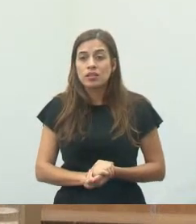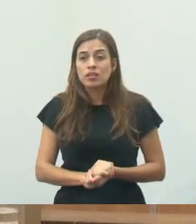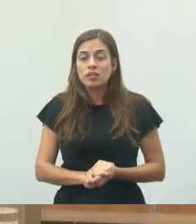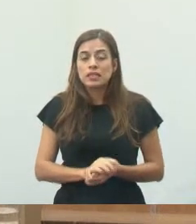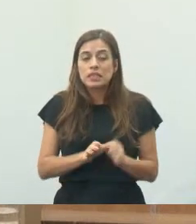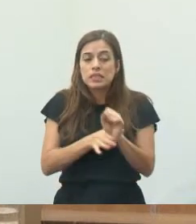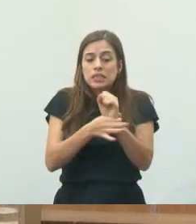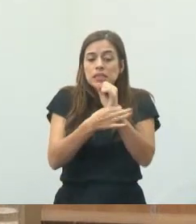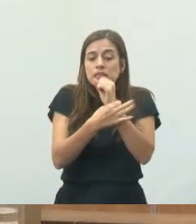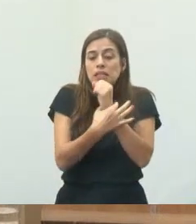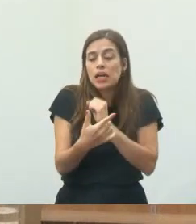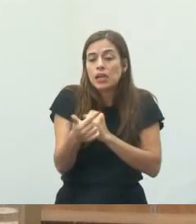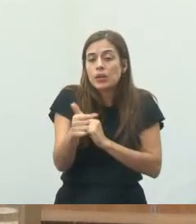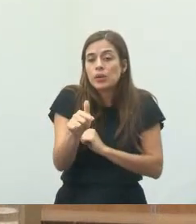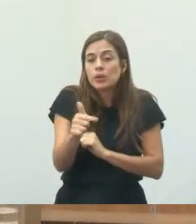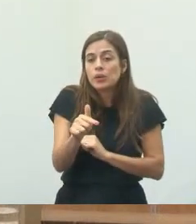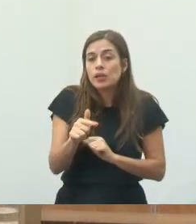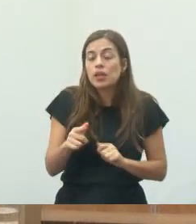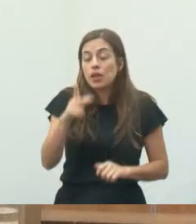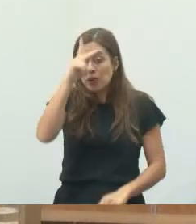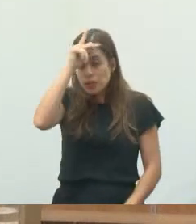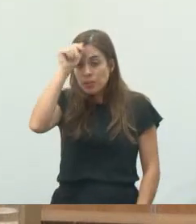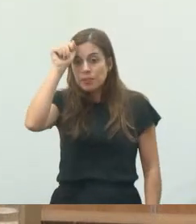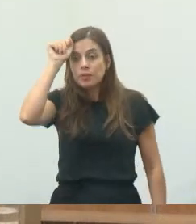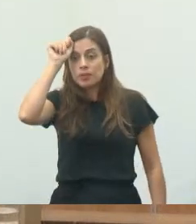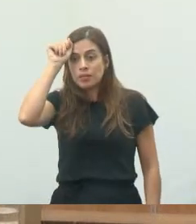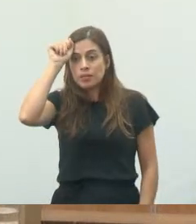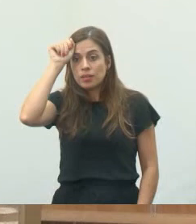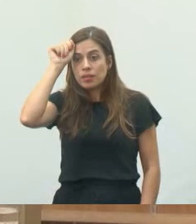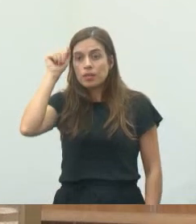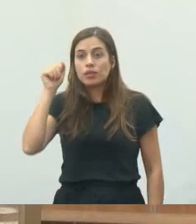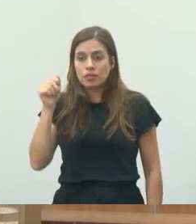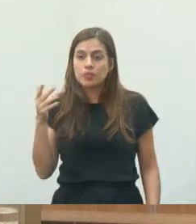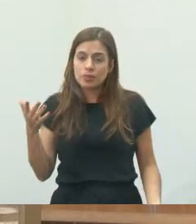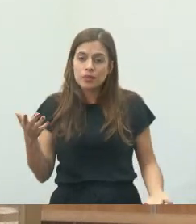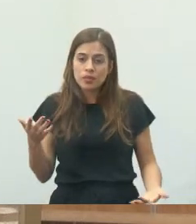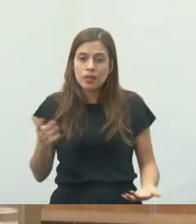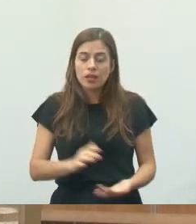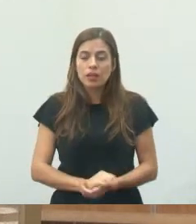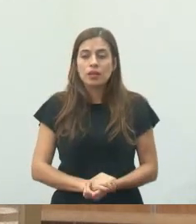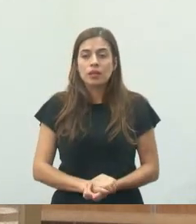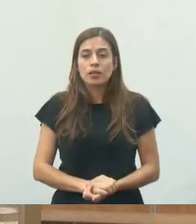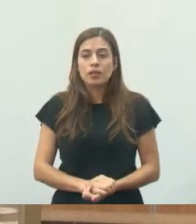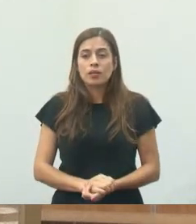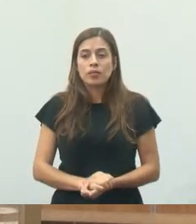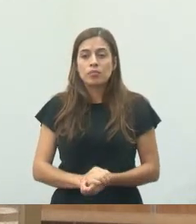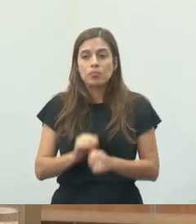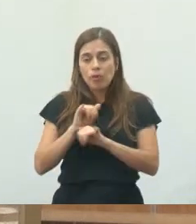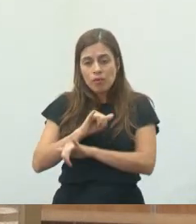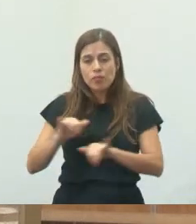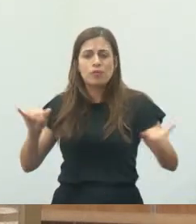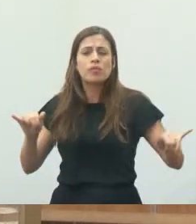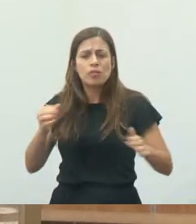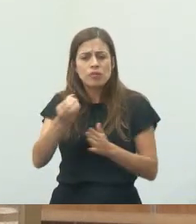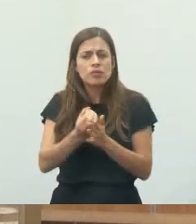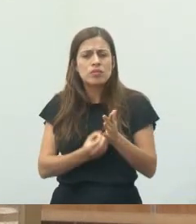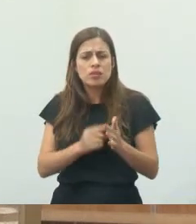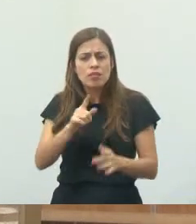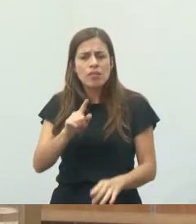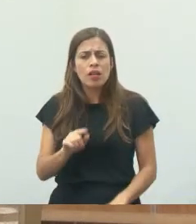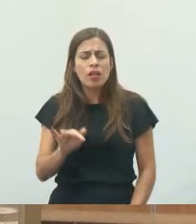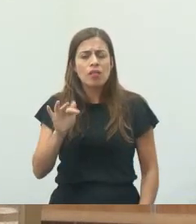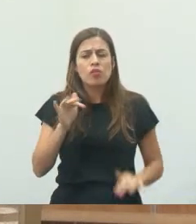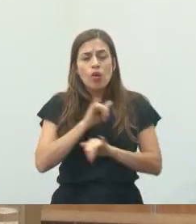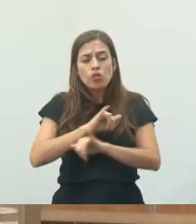insegurança. O prefeito colocou, a prefeitura, no caso, colocou uma nota oficial dizendo que aquilo era fake